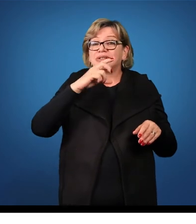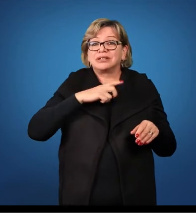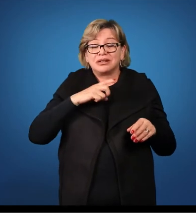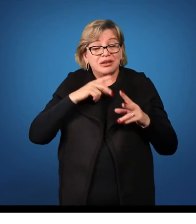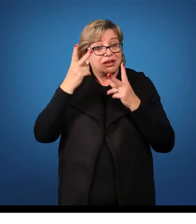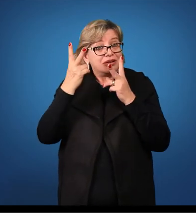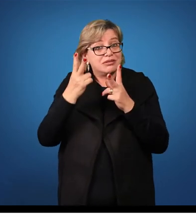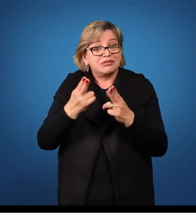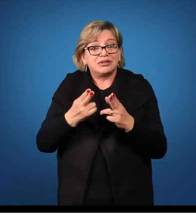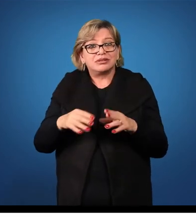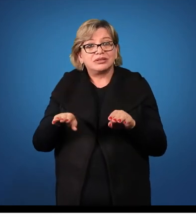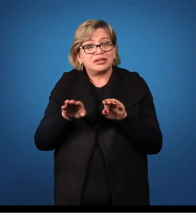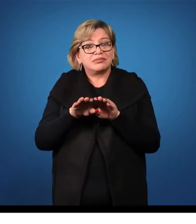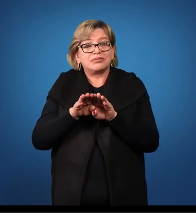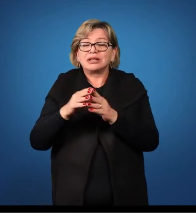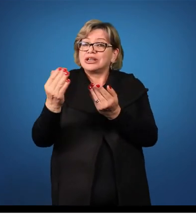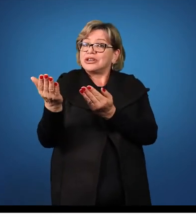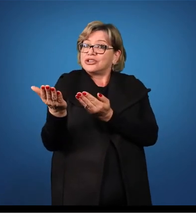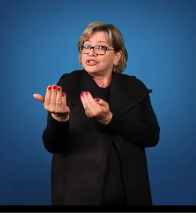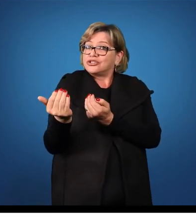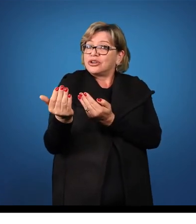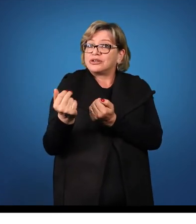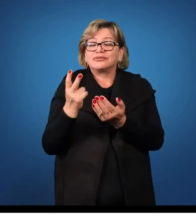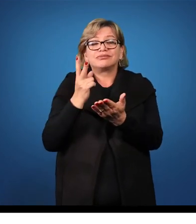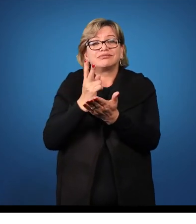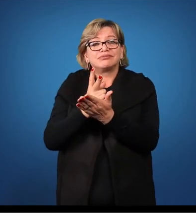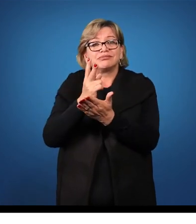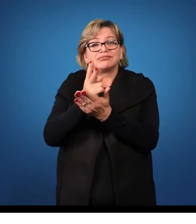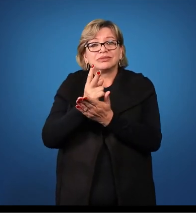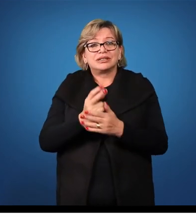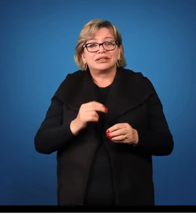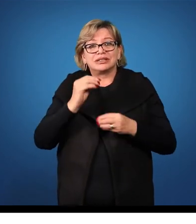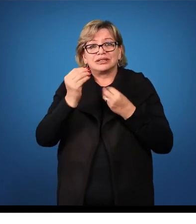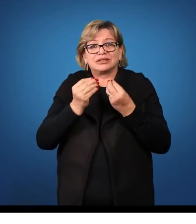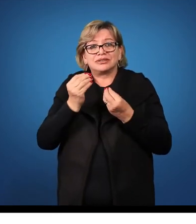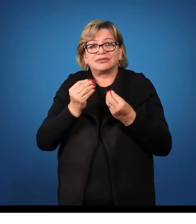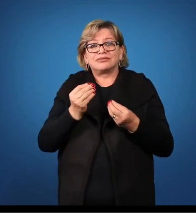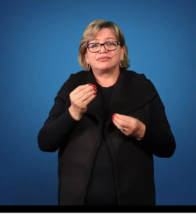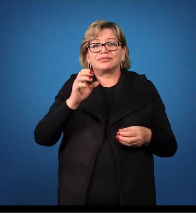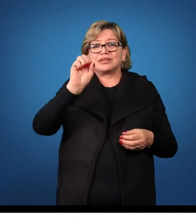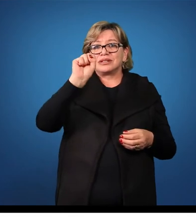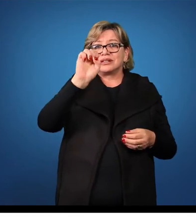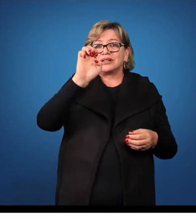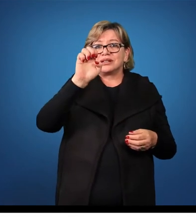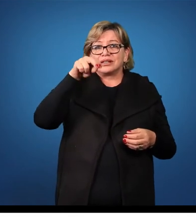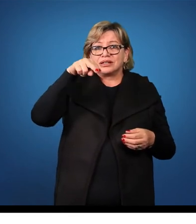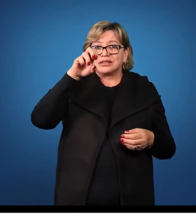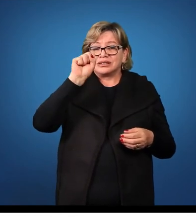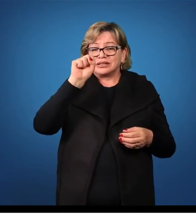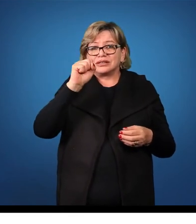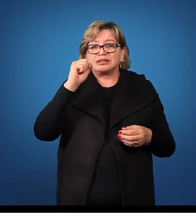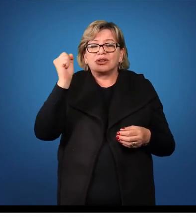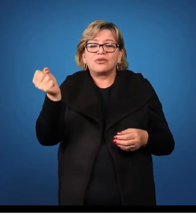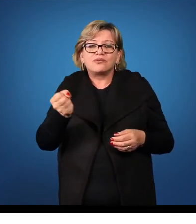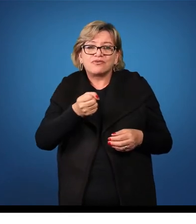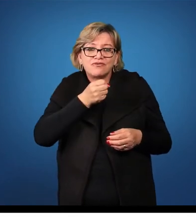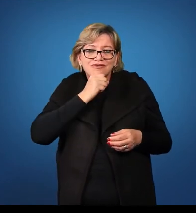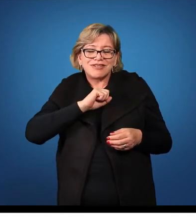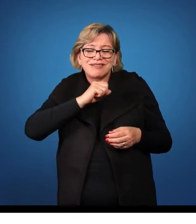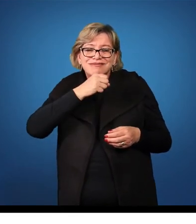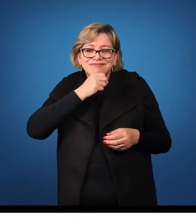JOVEM, também, SENES, SENES, SENES, VELHO,